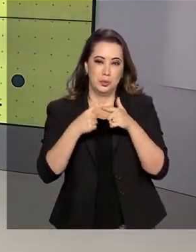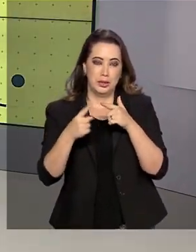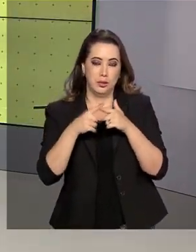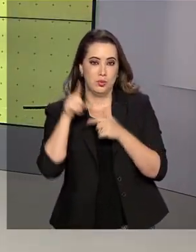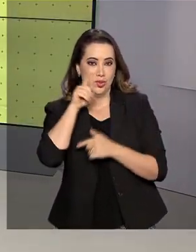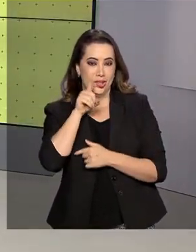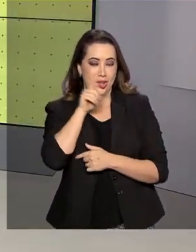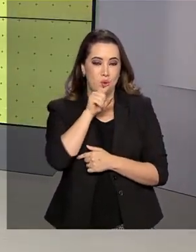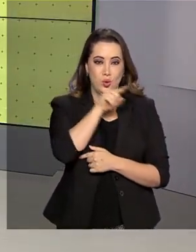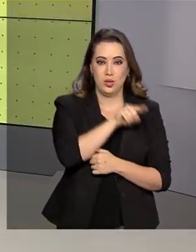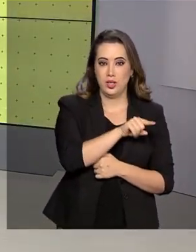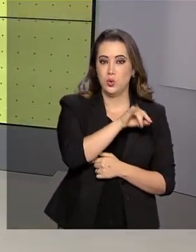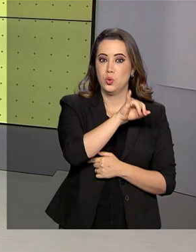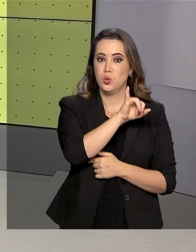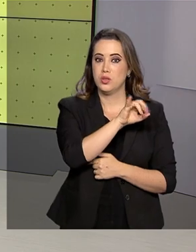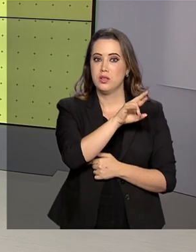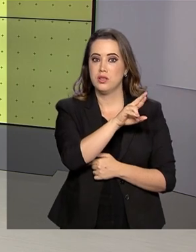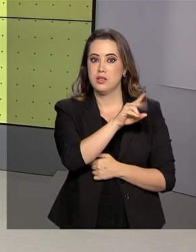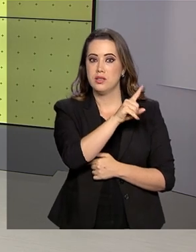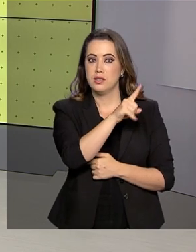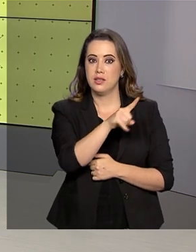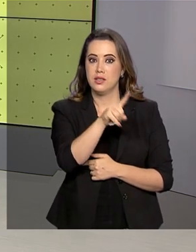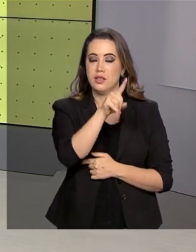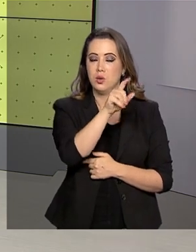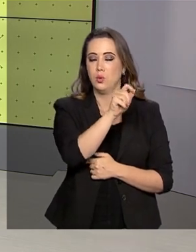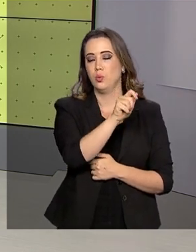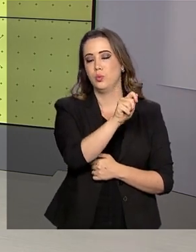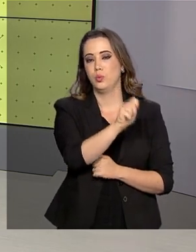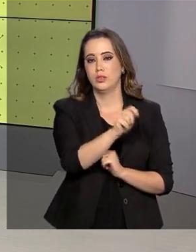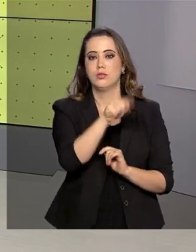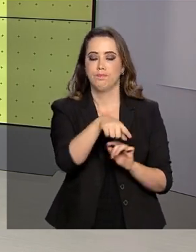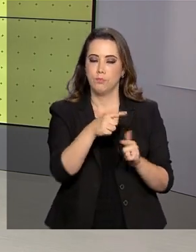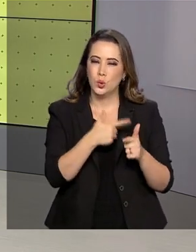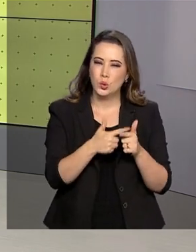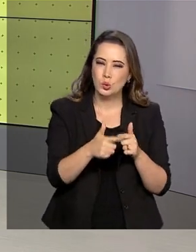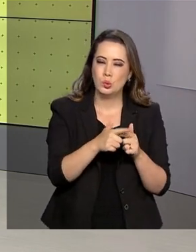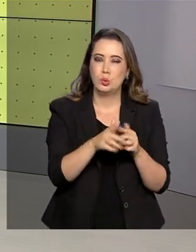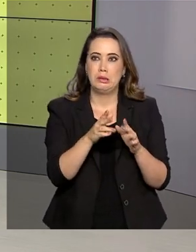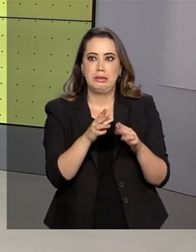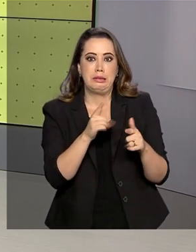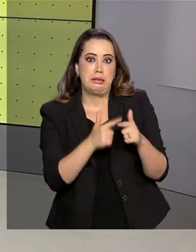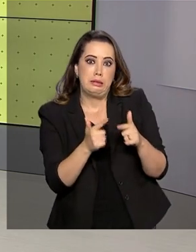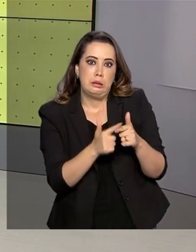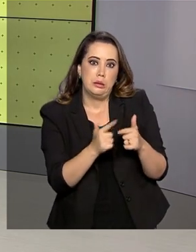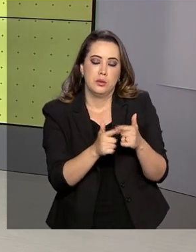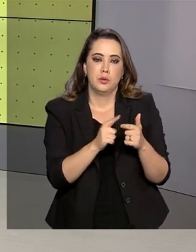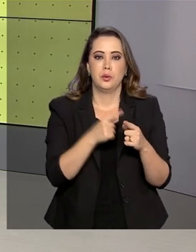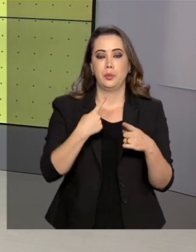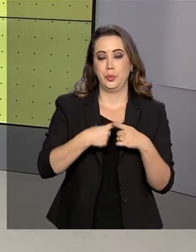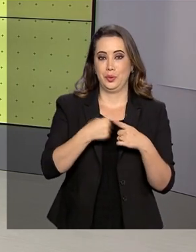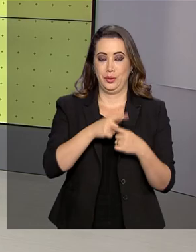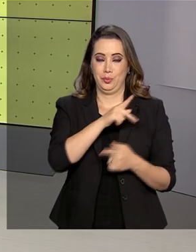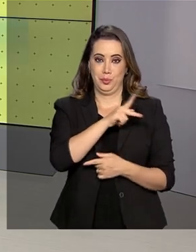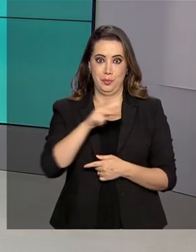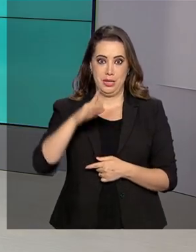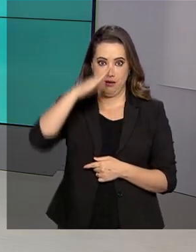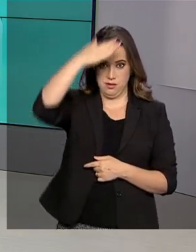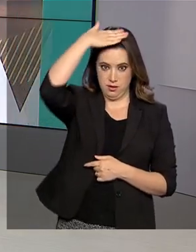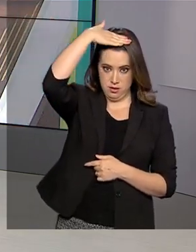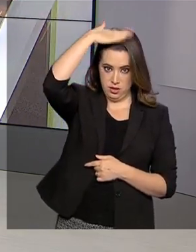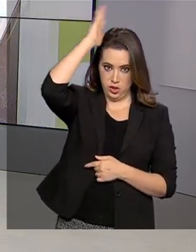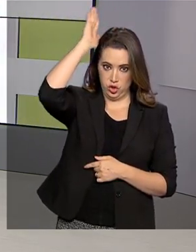e Irã continua tenso depois da morte do general Suleimani, executado na semana passada por ordem do presidente Donald Trump.